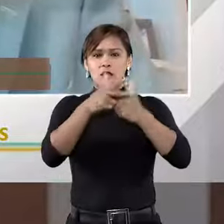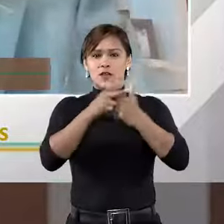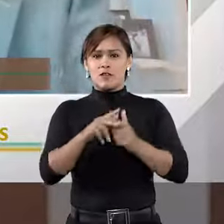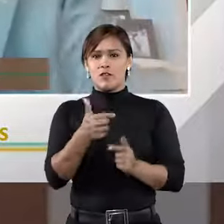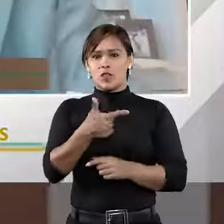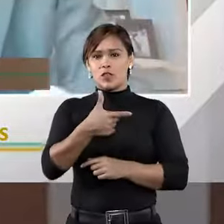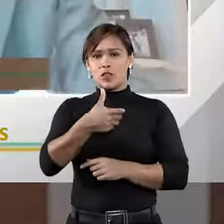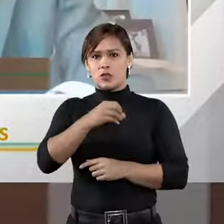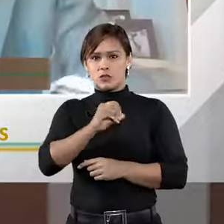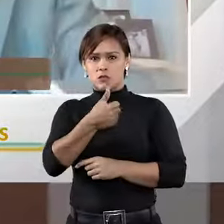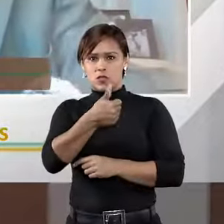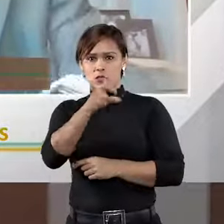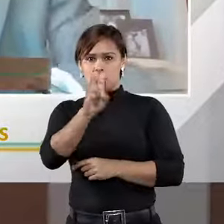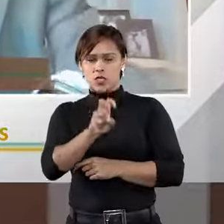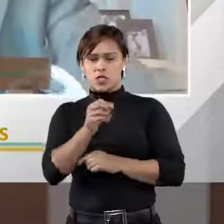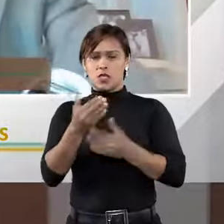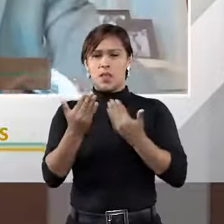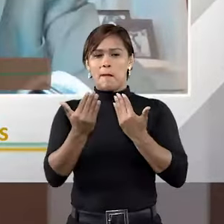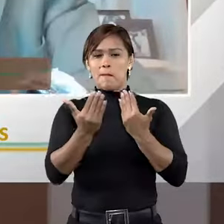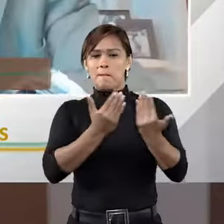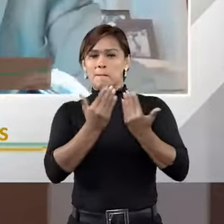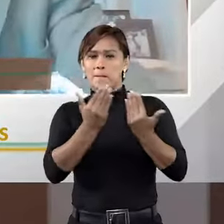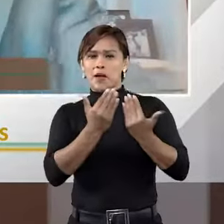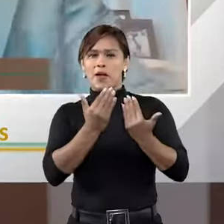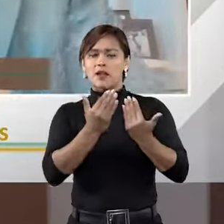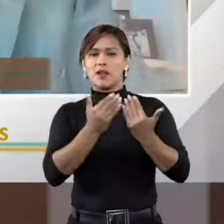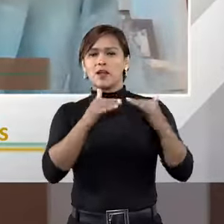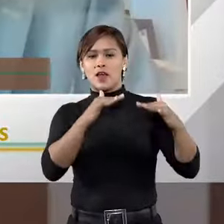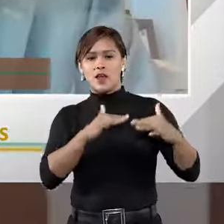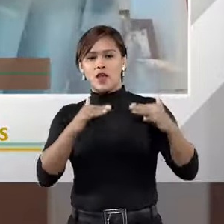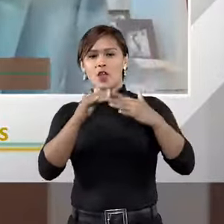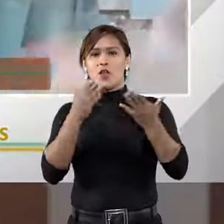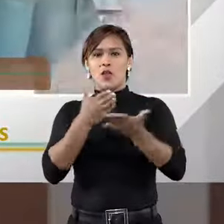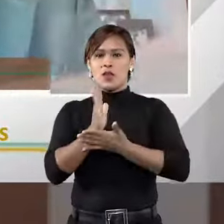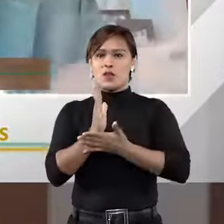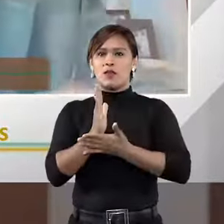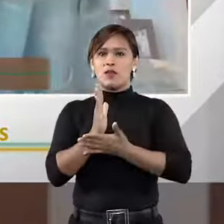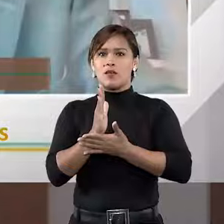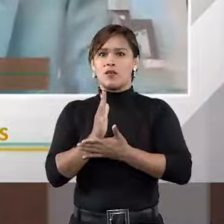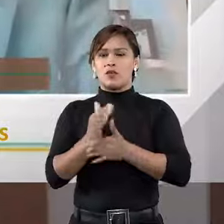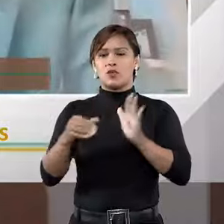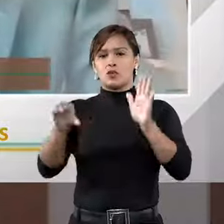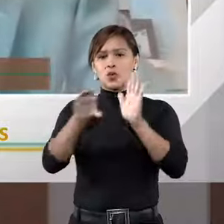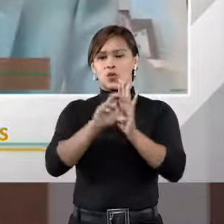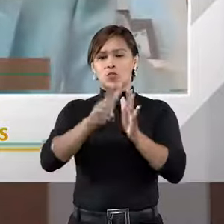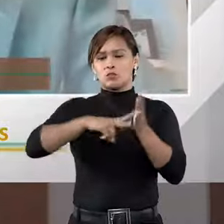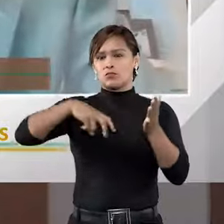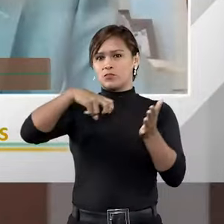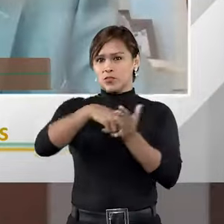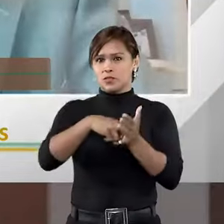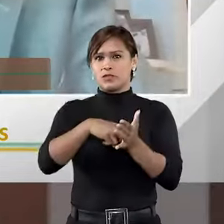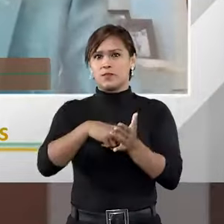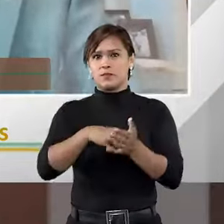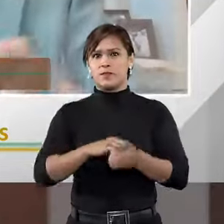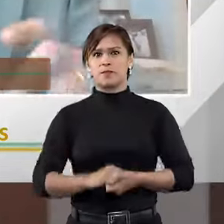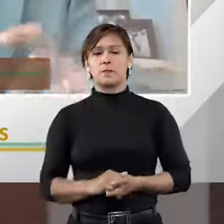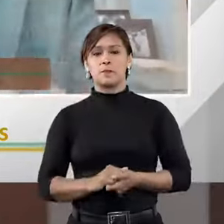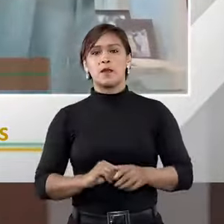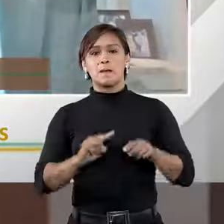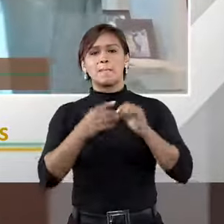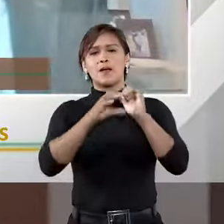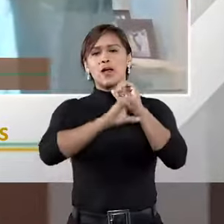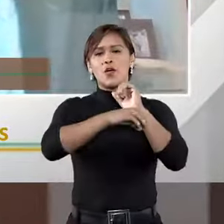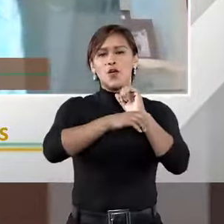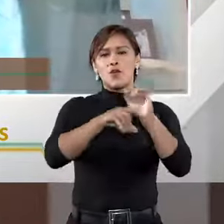2015, paralela, basicamente paralela ao momento da aprovação do atual Código de Processo Civil. Mas foram